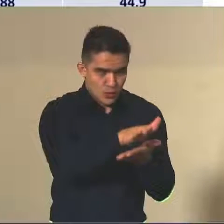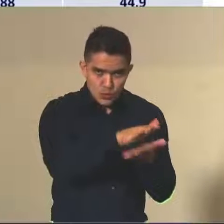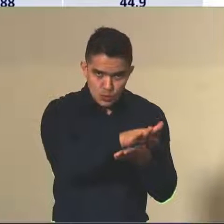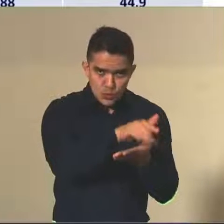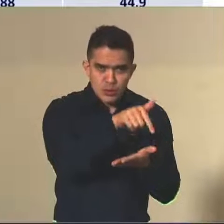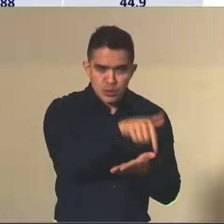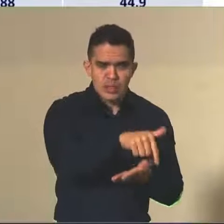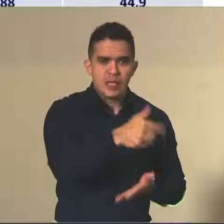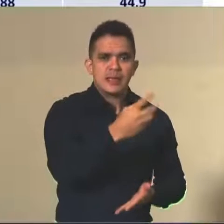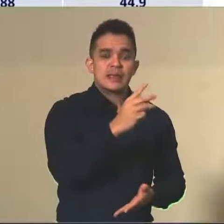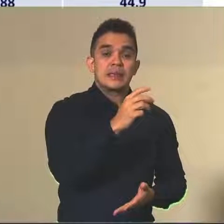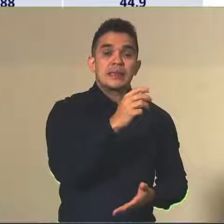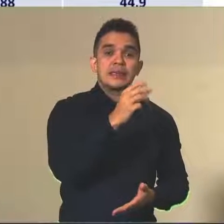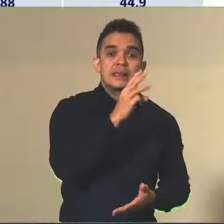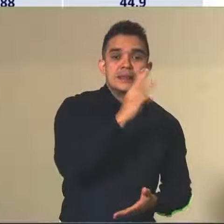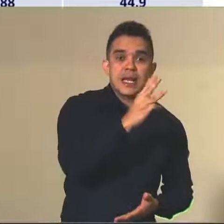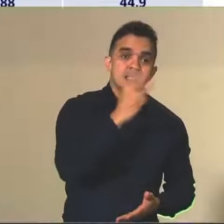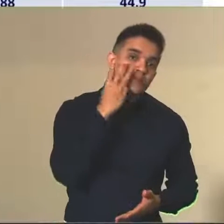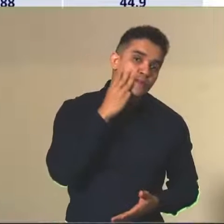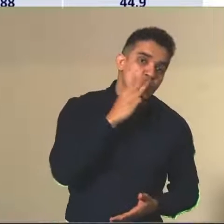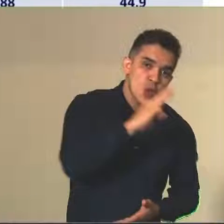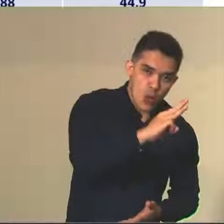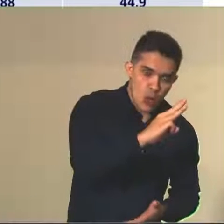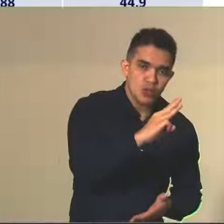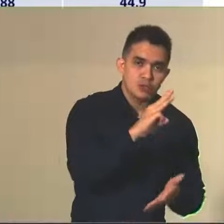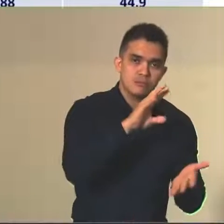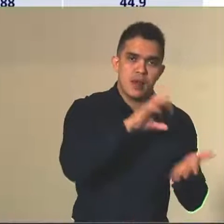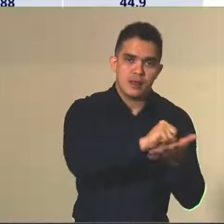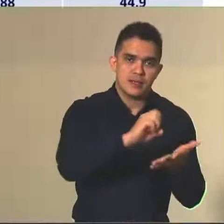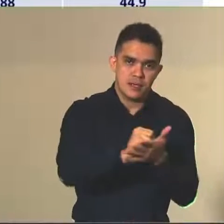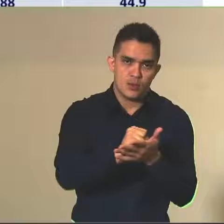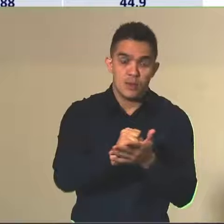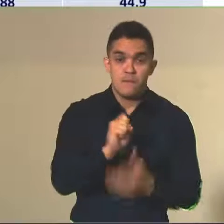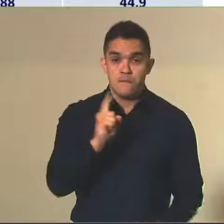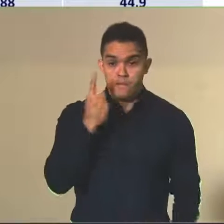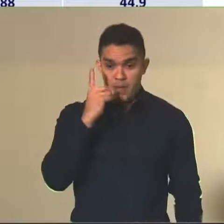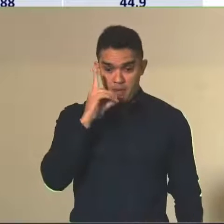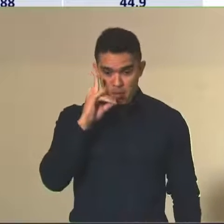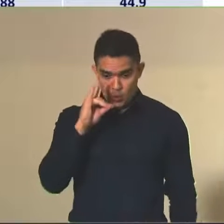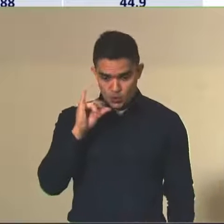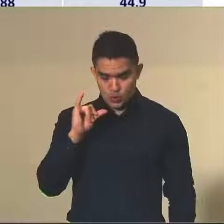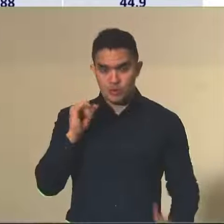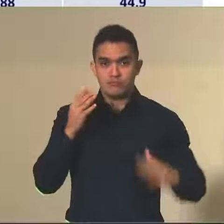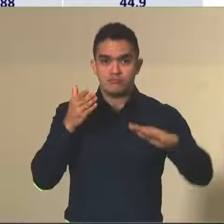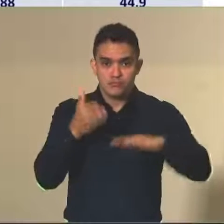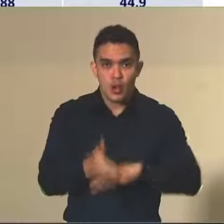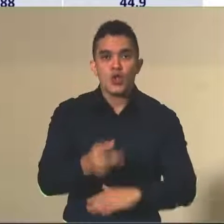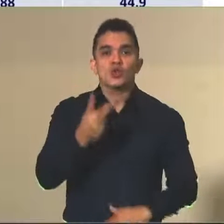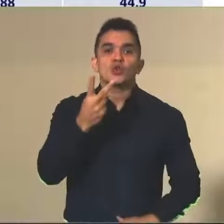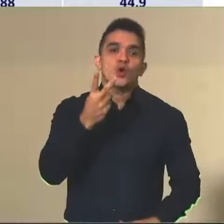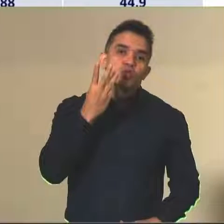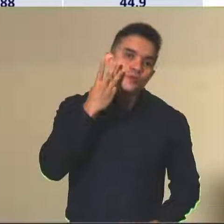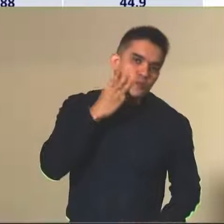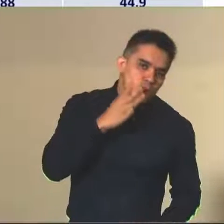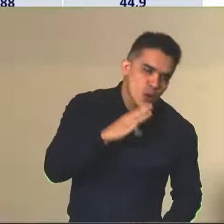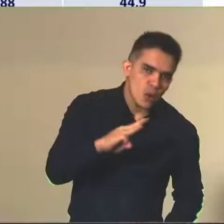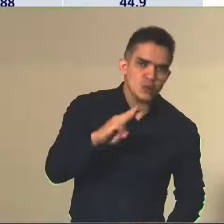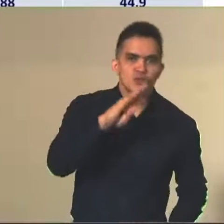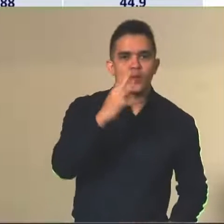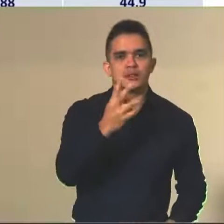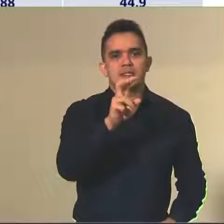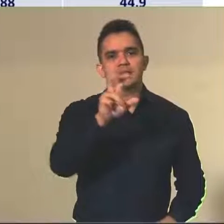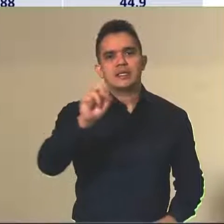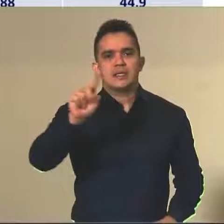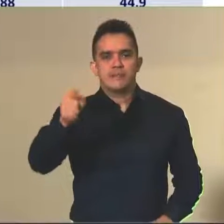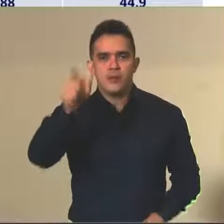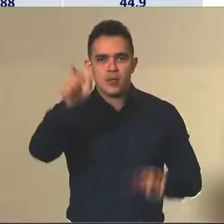.400.000 matrículas, presentes no primeiro dia, 2.458.504 pessoas,